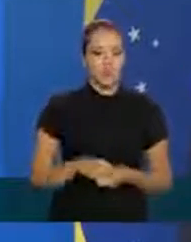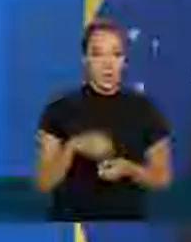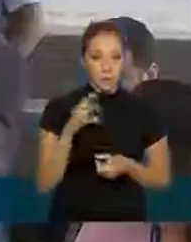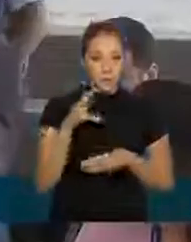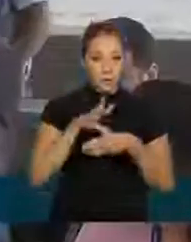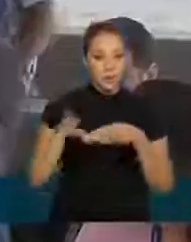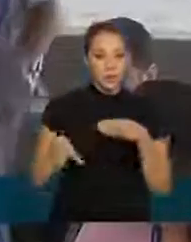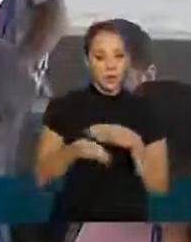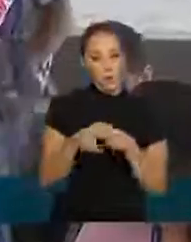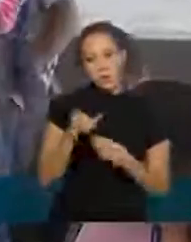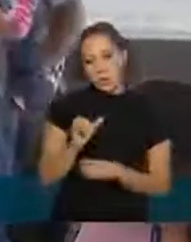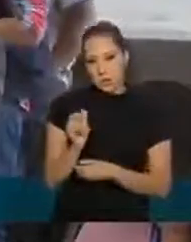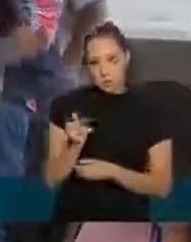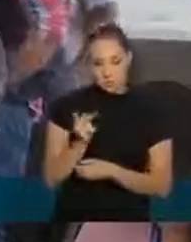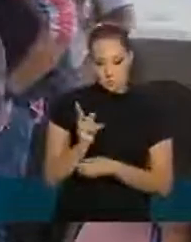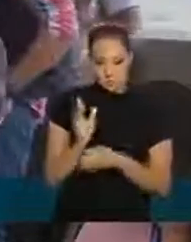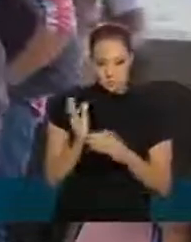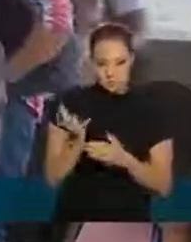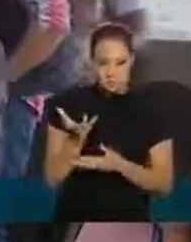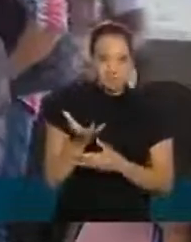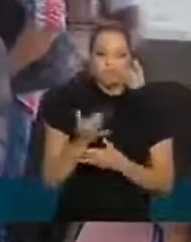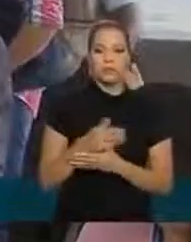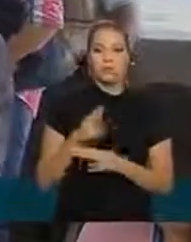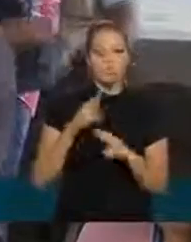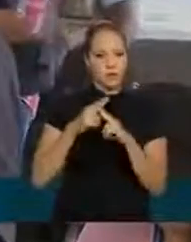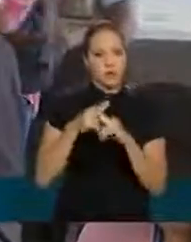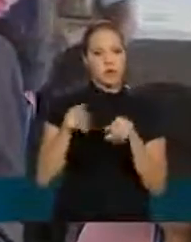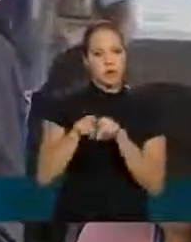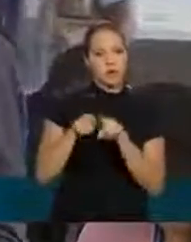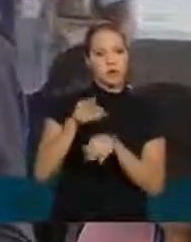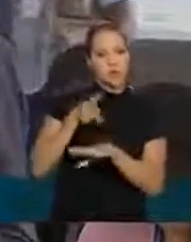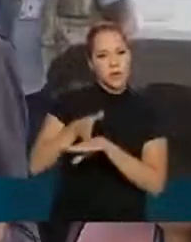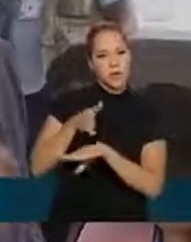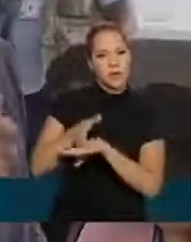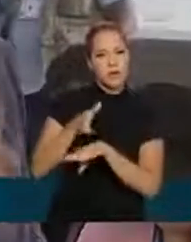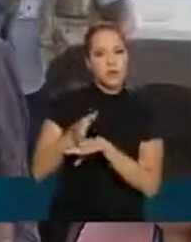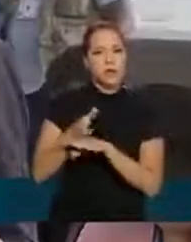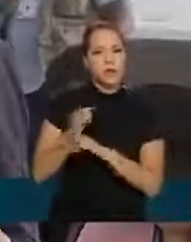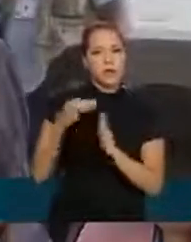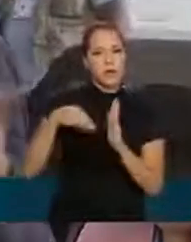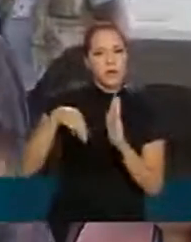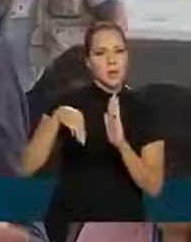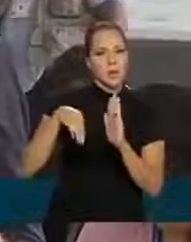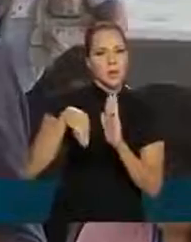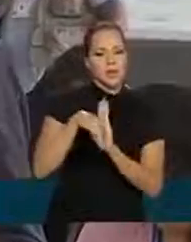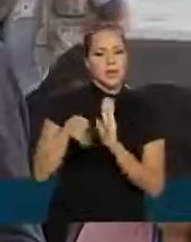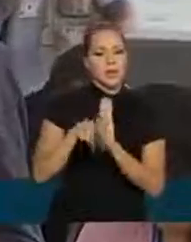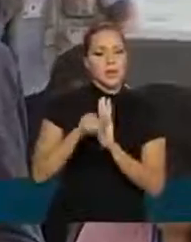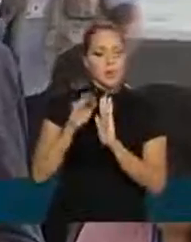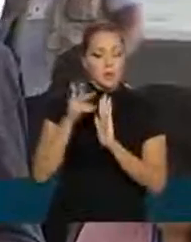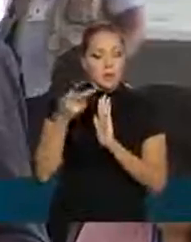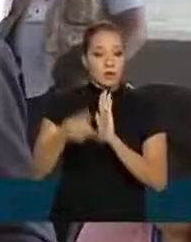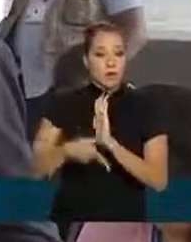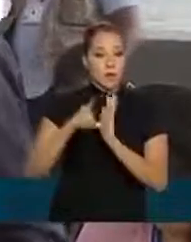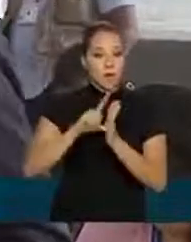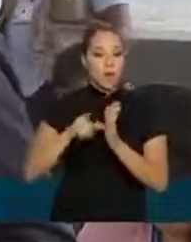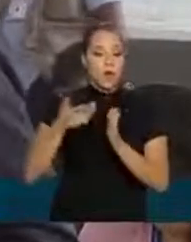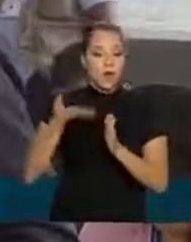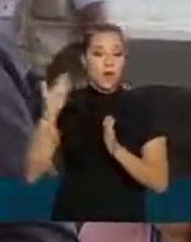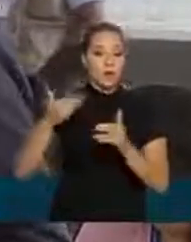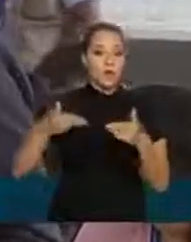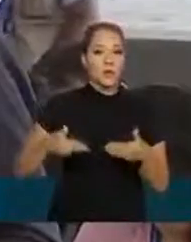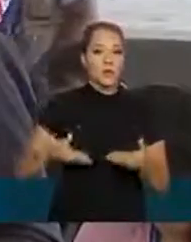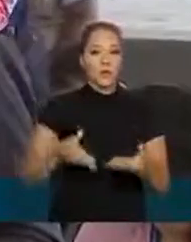se nenhum dos dois quiser a Caixa também participa da medida que foi anunciada adiantada pelo Ministério da